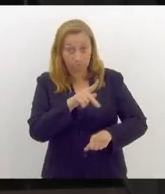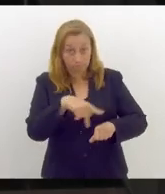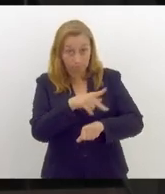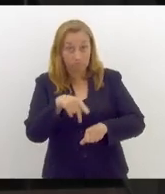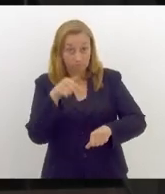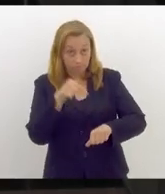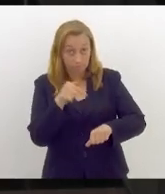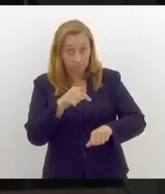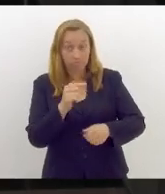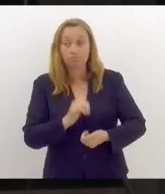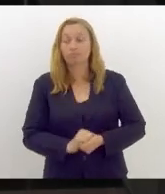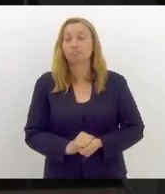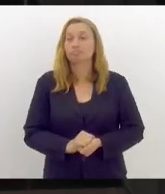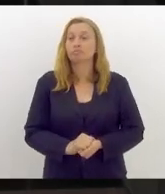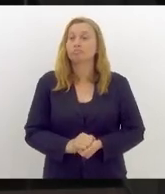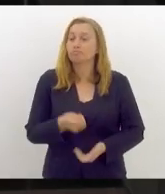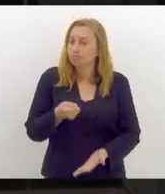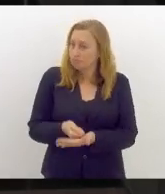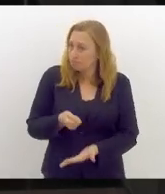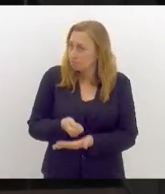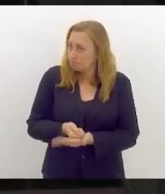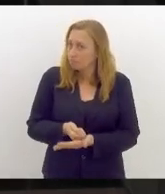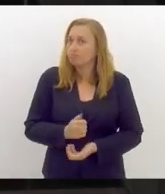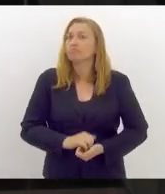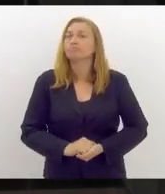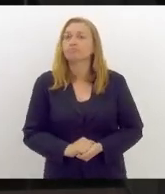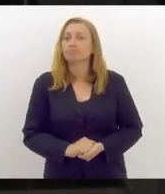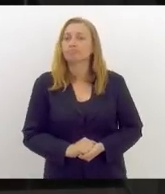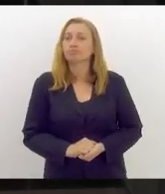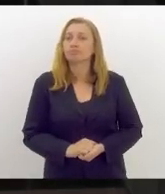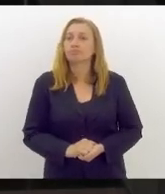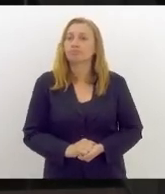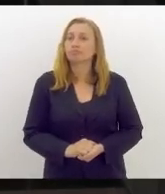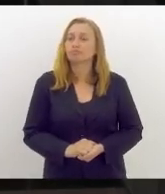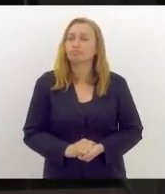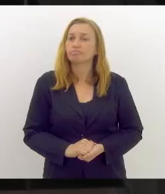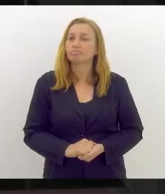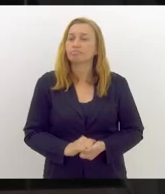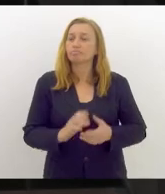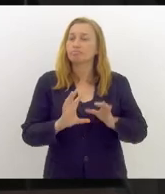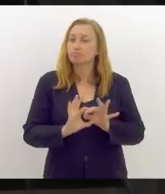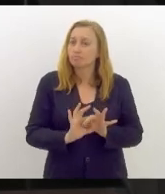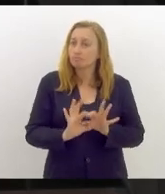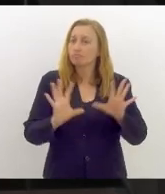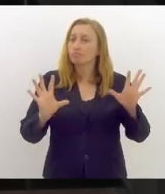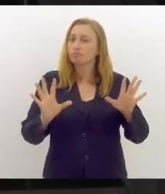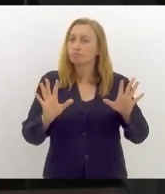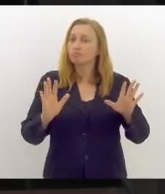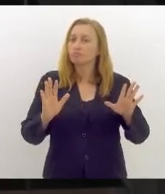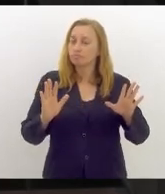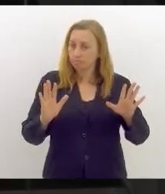que nós cobramos daqueles que, democraticamente,